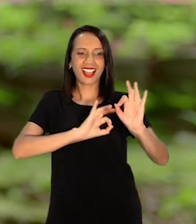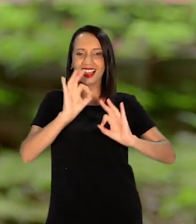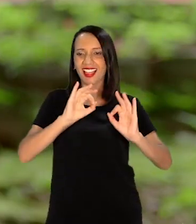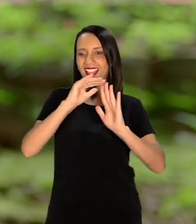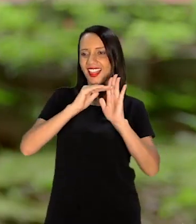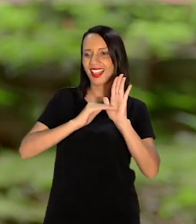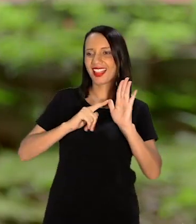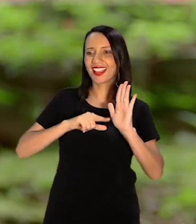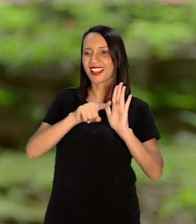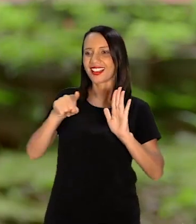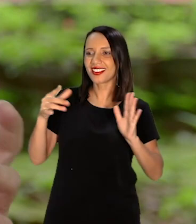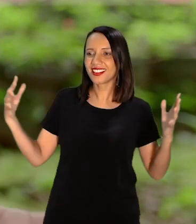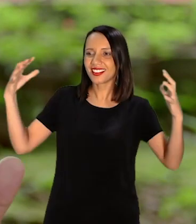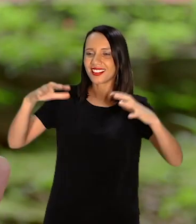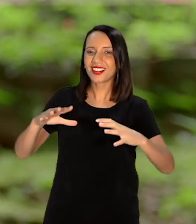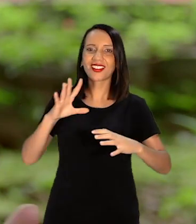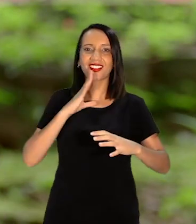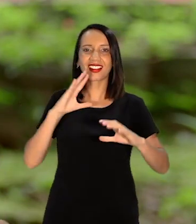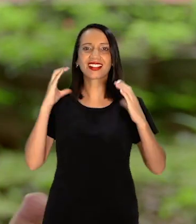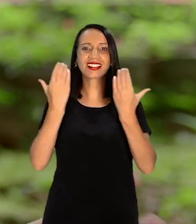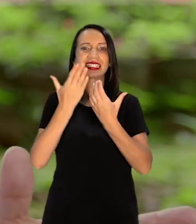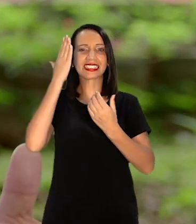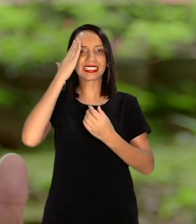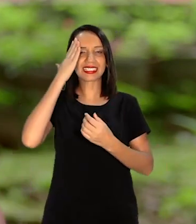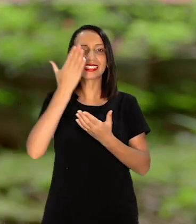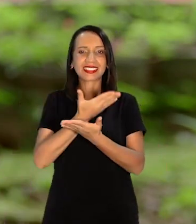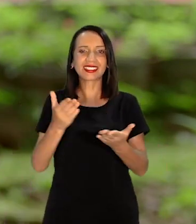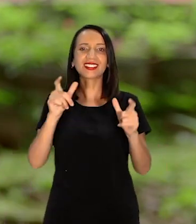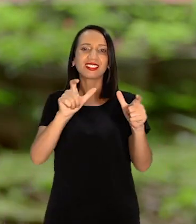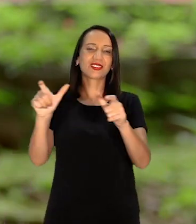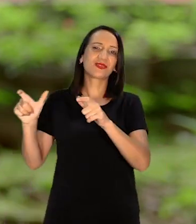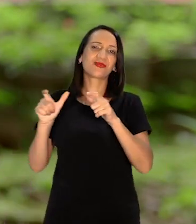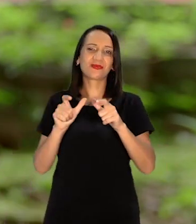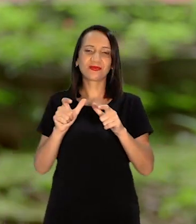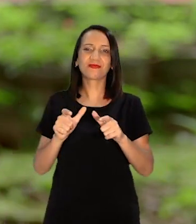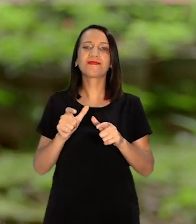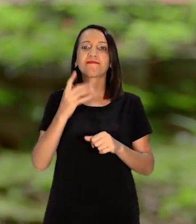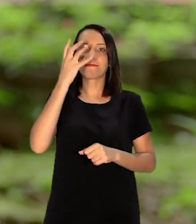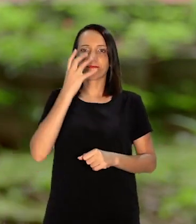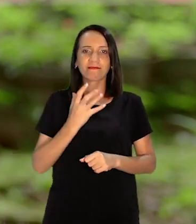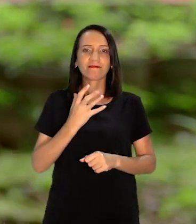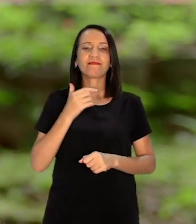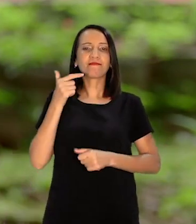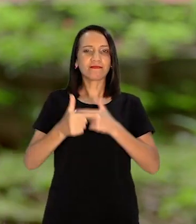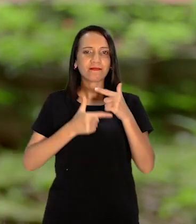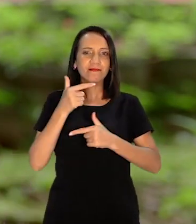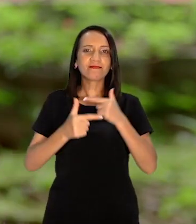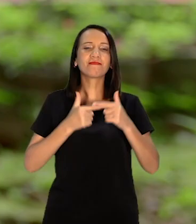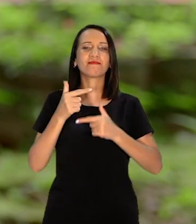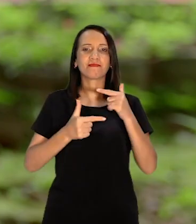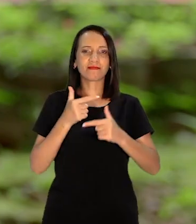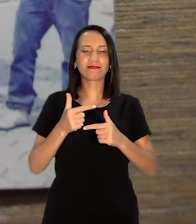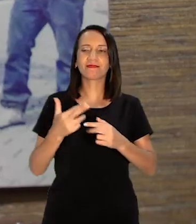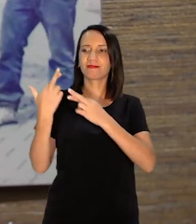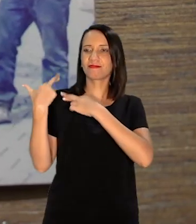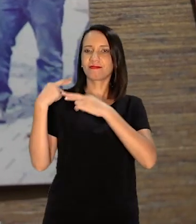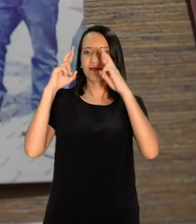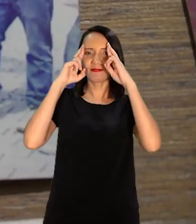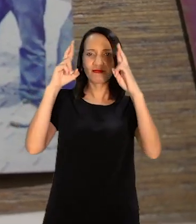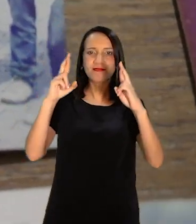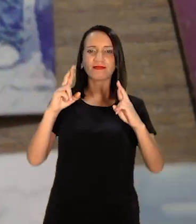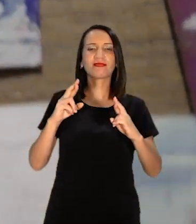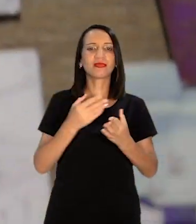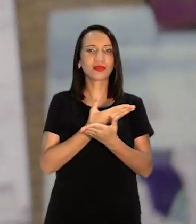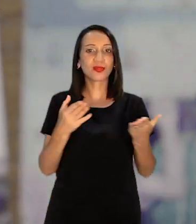E começaram a conhecer E a comunidade Começou a entender Que era um lugar Muito sério E que o trabalho Era muito respeitado Além